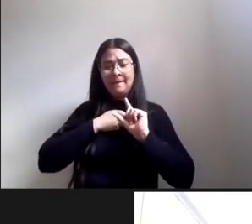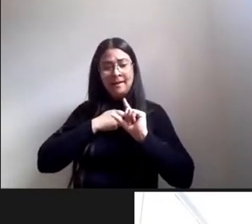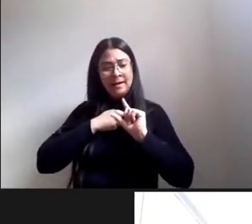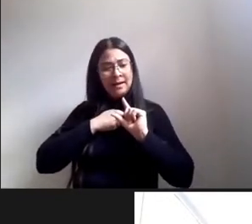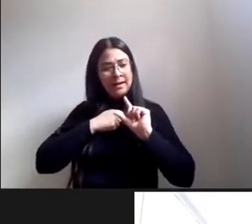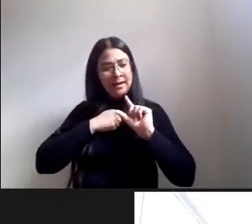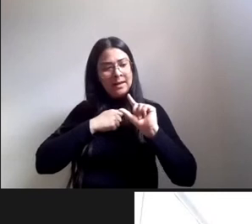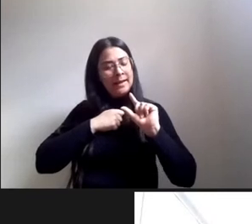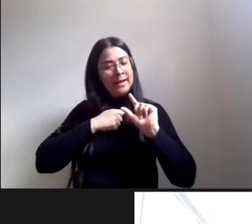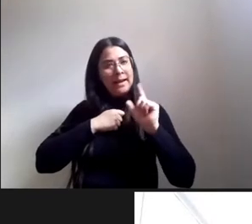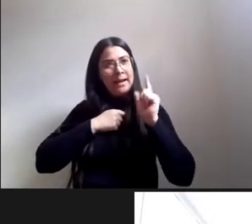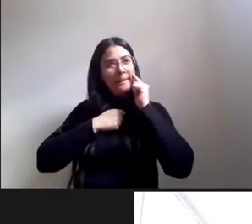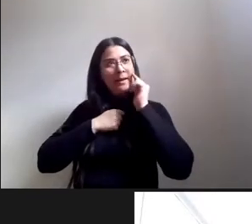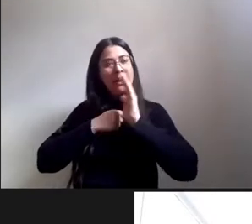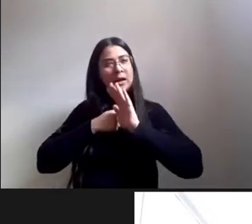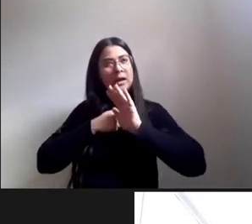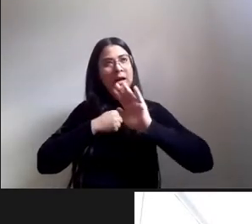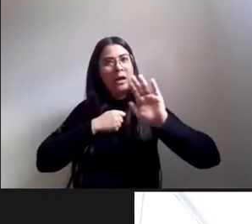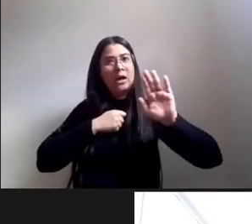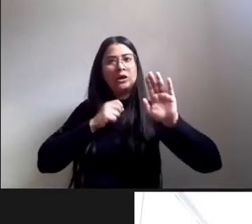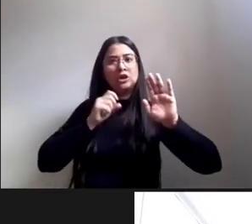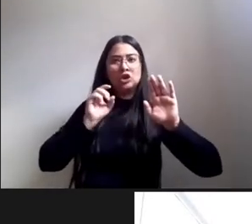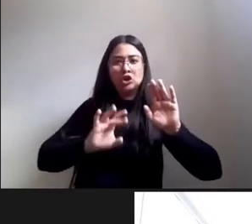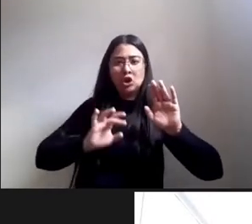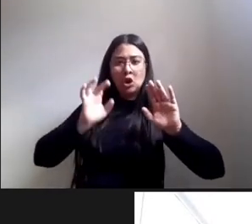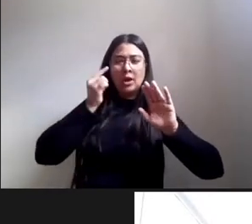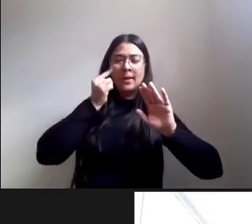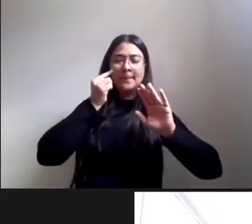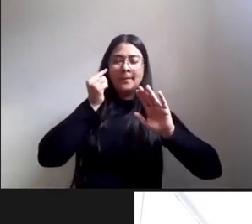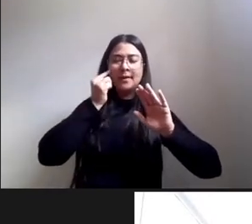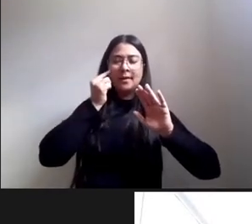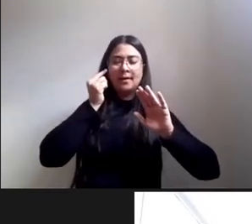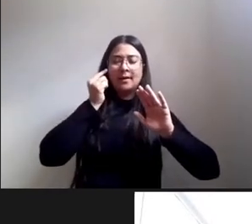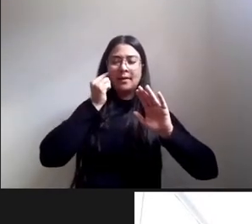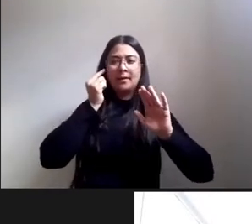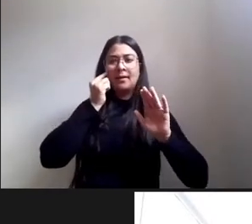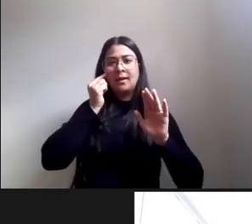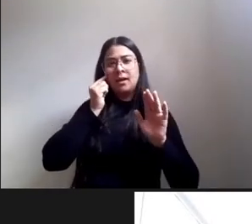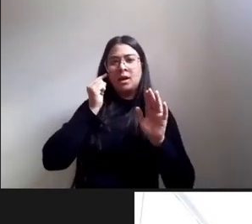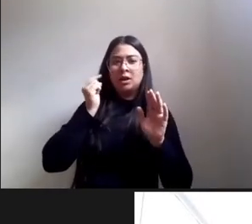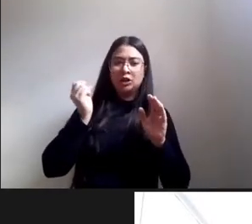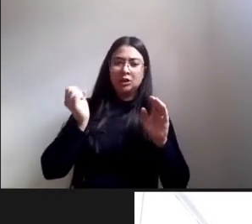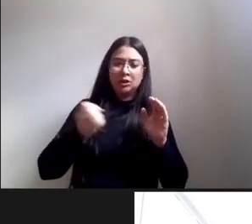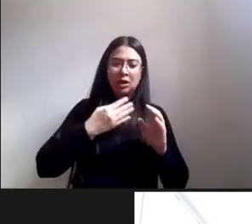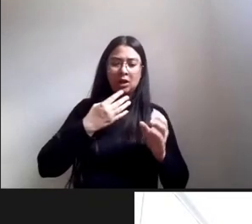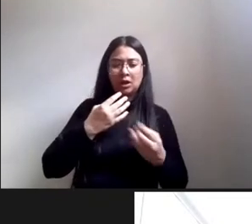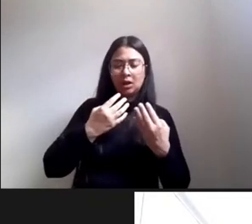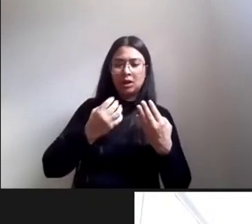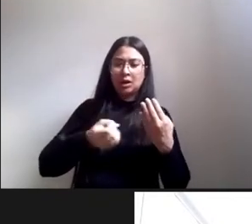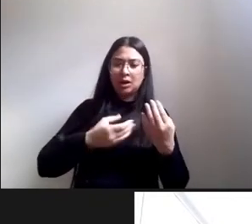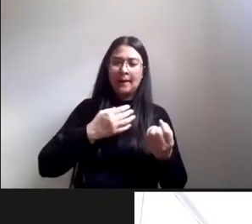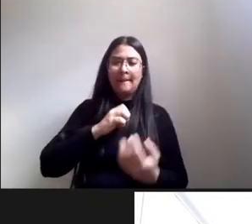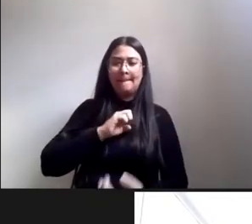pensamento né e de construção epistêmica para um lugar de movimento de